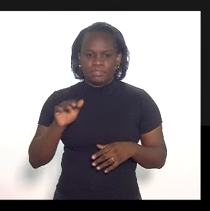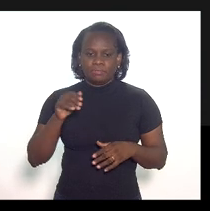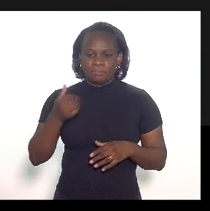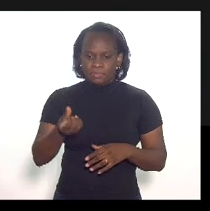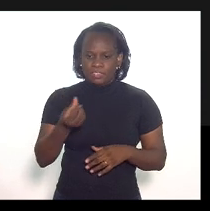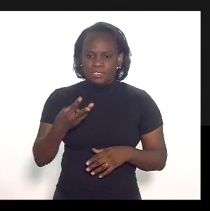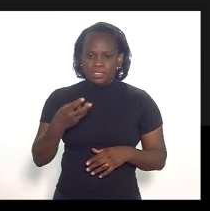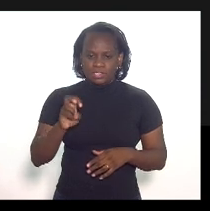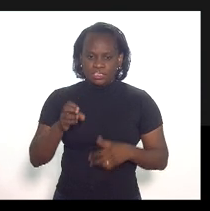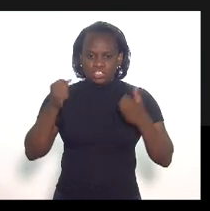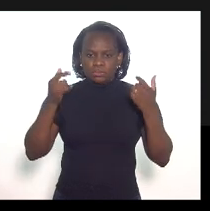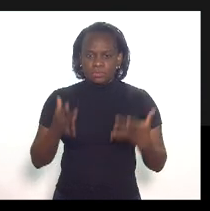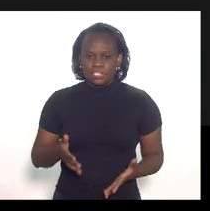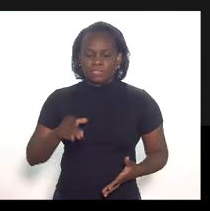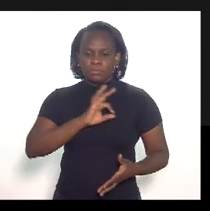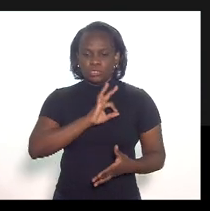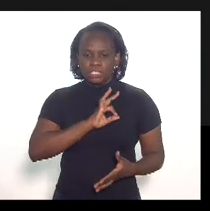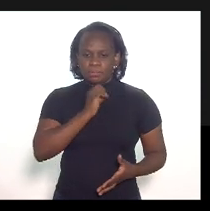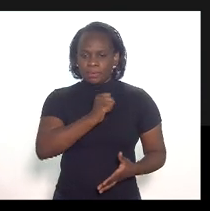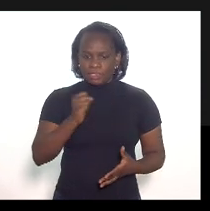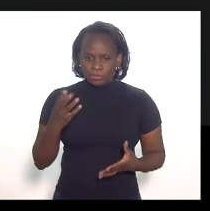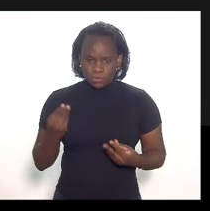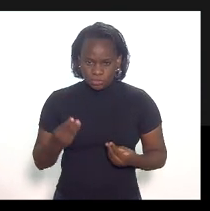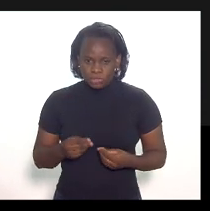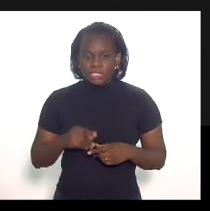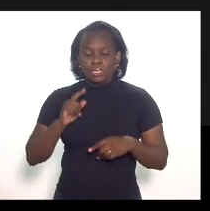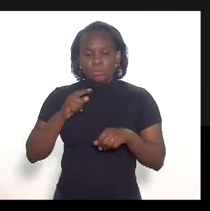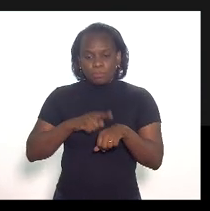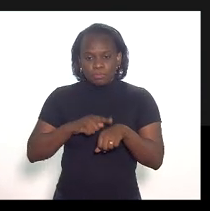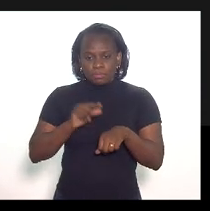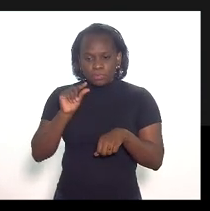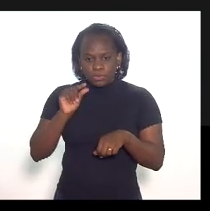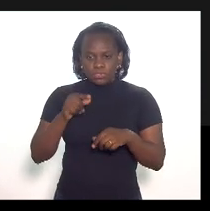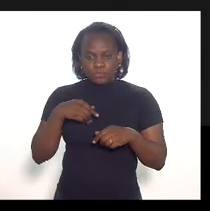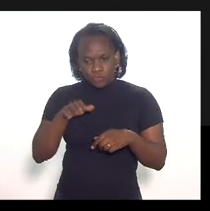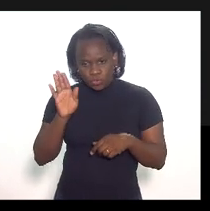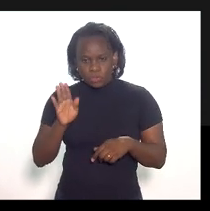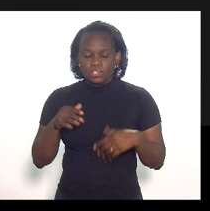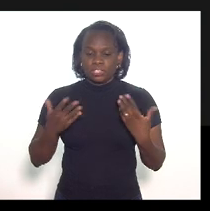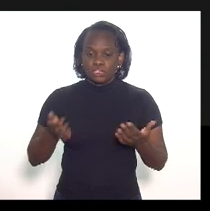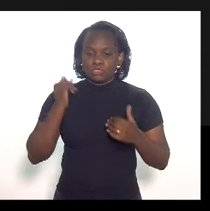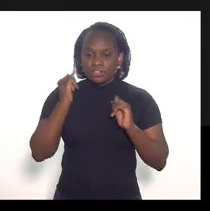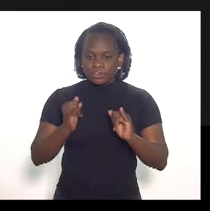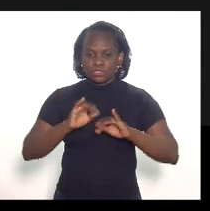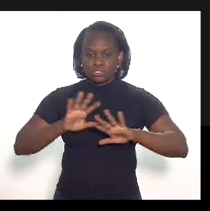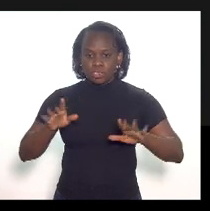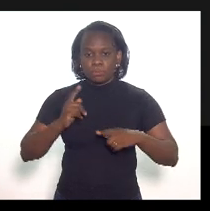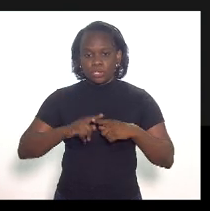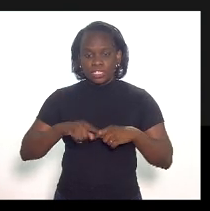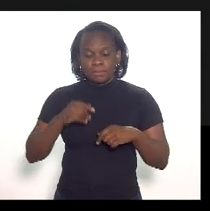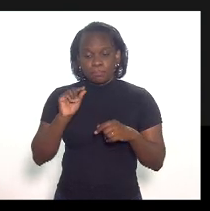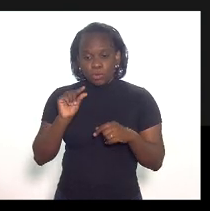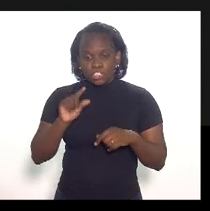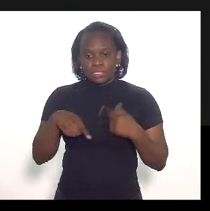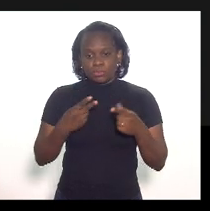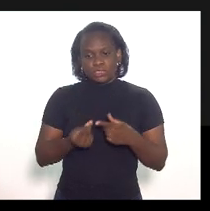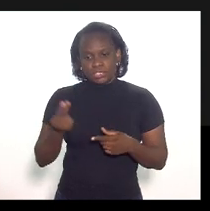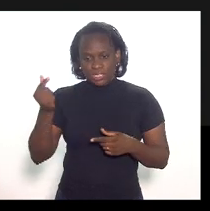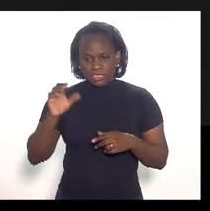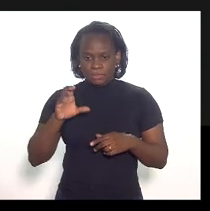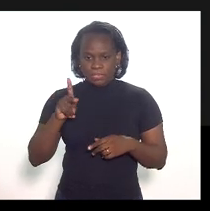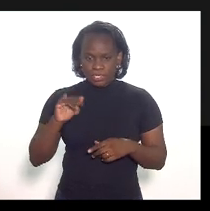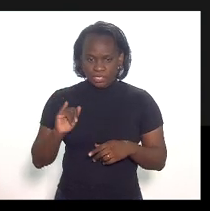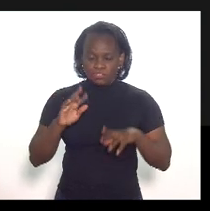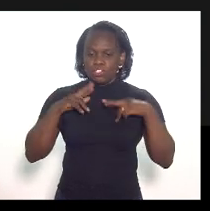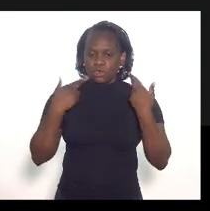respeito da letalidade policial. E minha fala é daqui a alguns minutos. Então, só estou informando que daqui a pouco eu terei que sair da CPI, vou entrar na